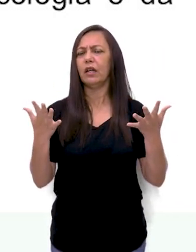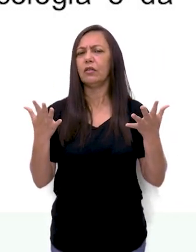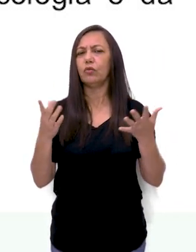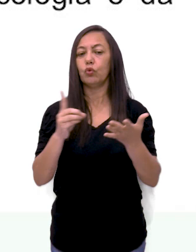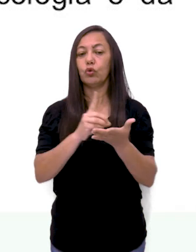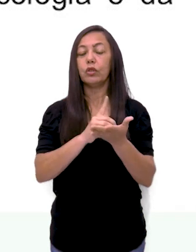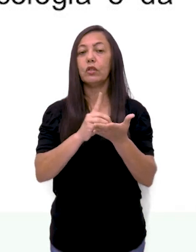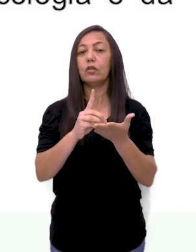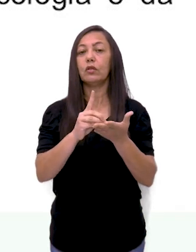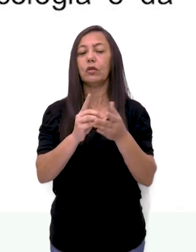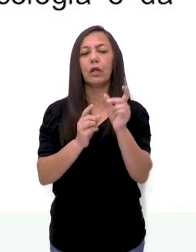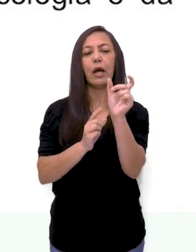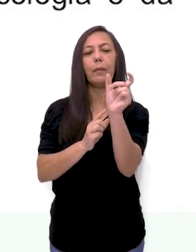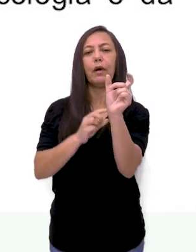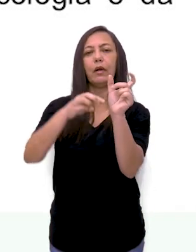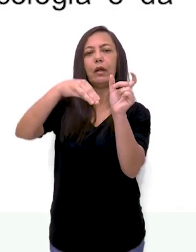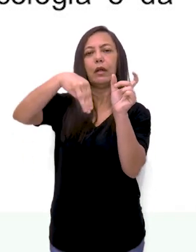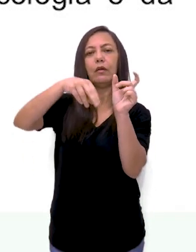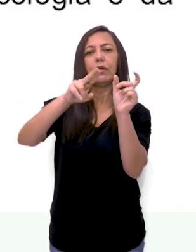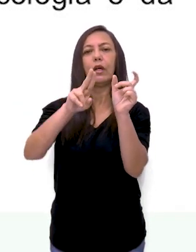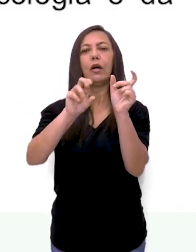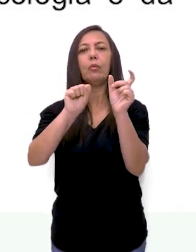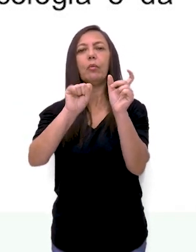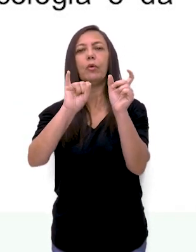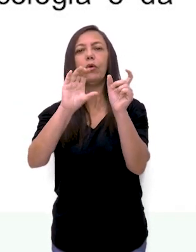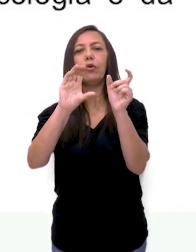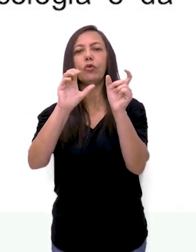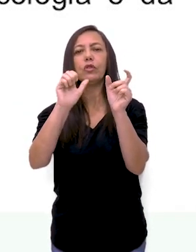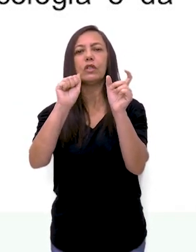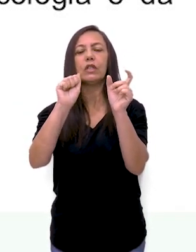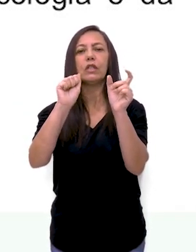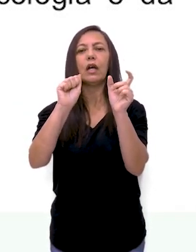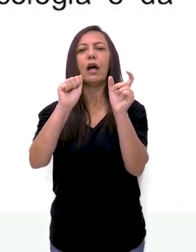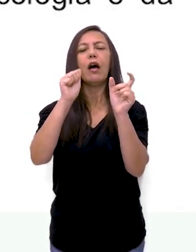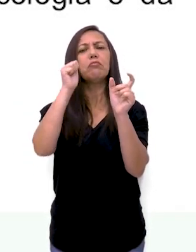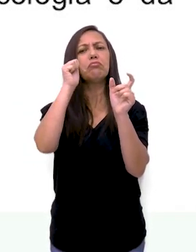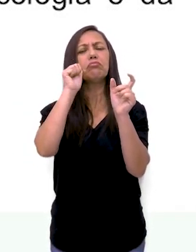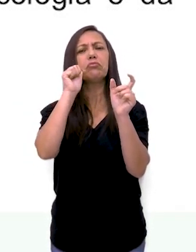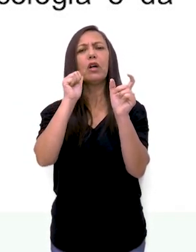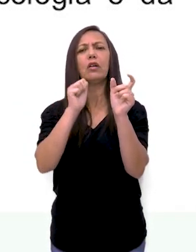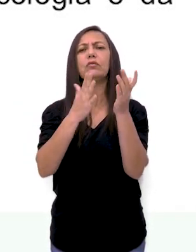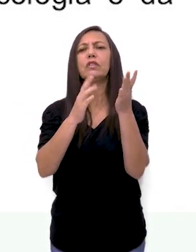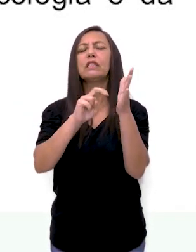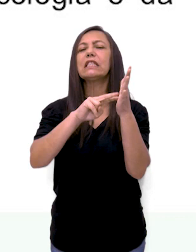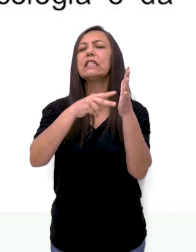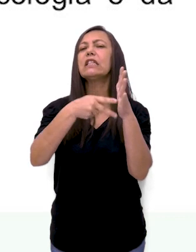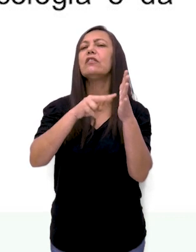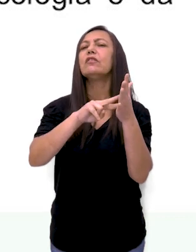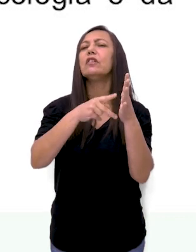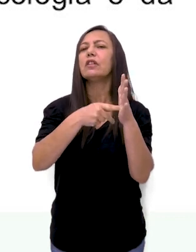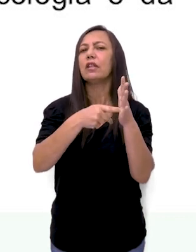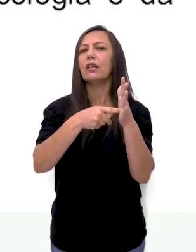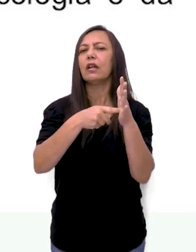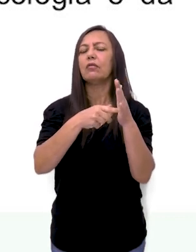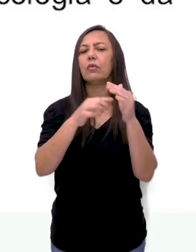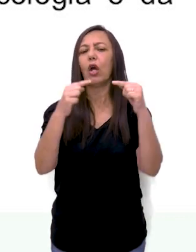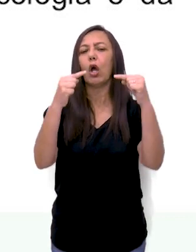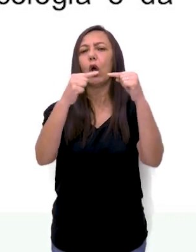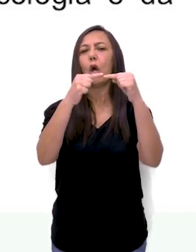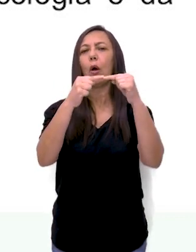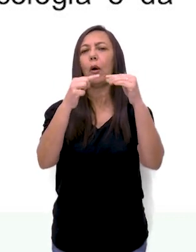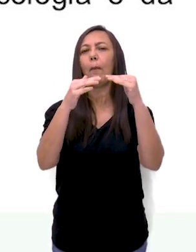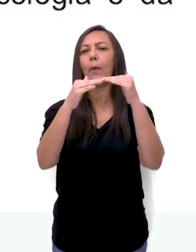dicionário, a palavra música é um substantivo feminino e significa Primeiro, combinação